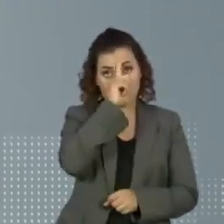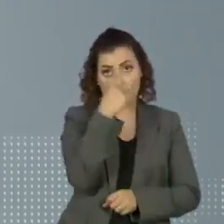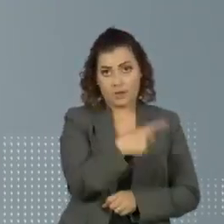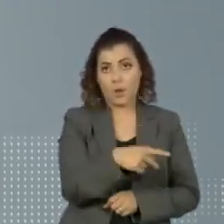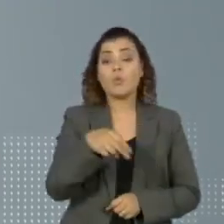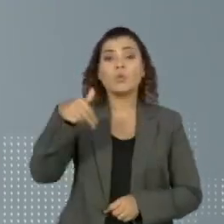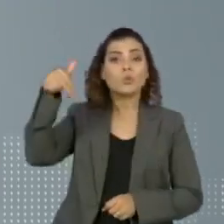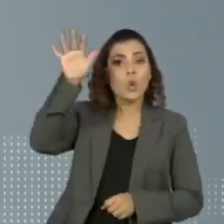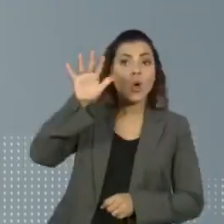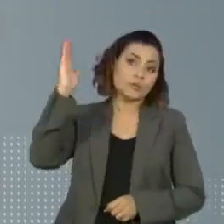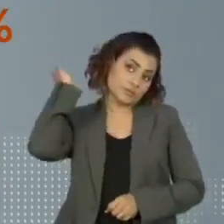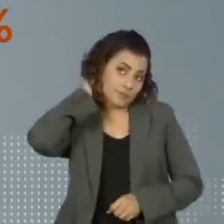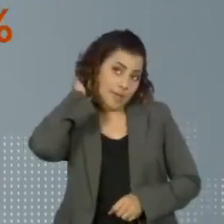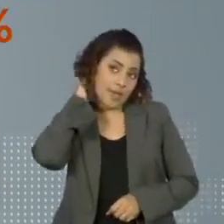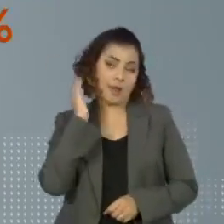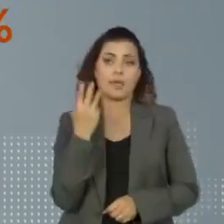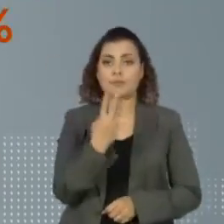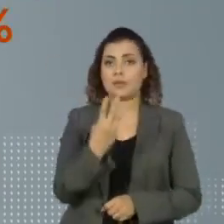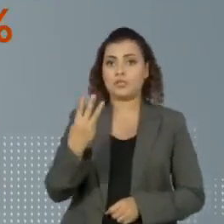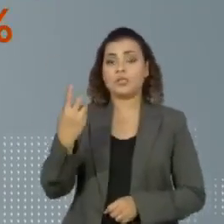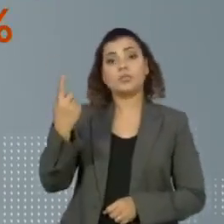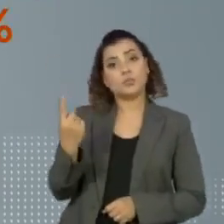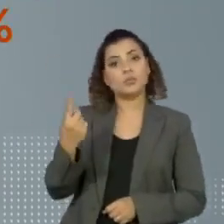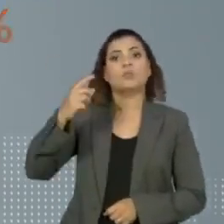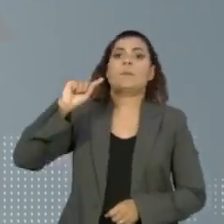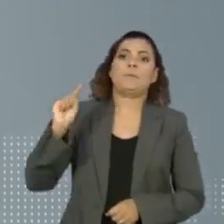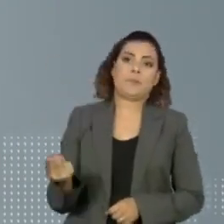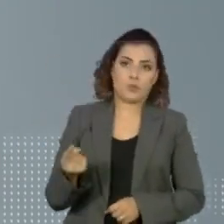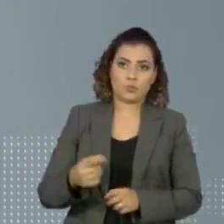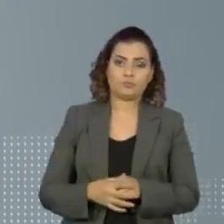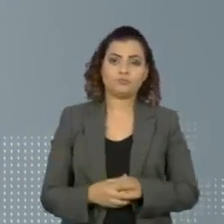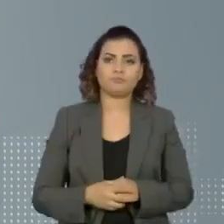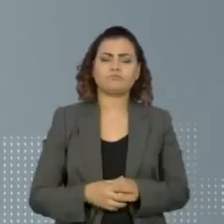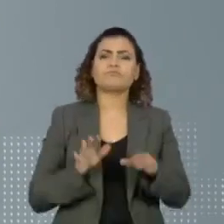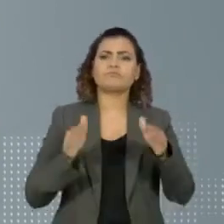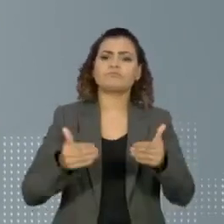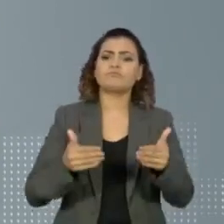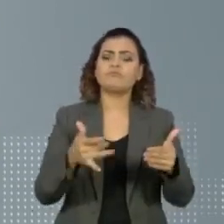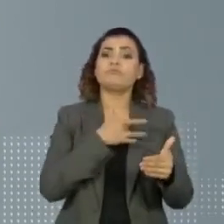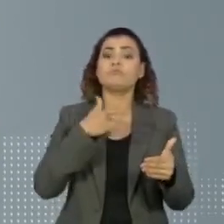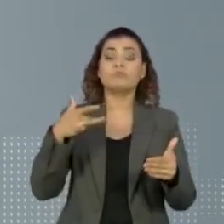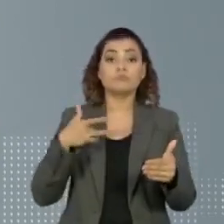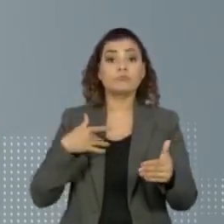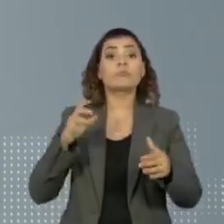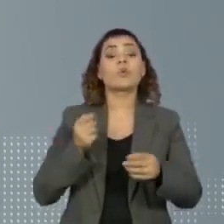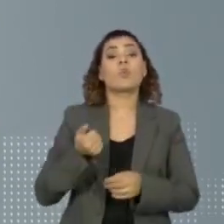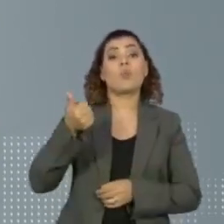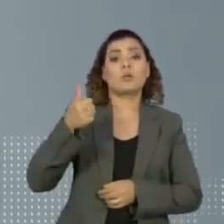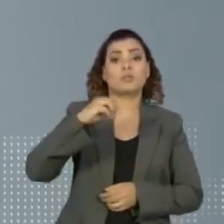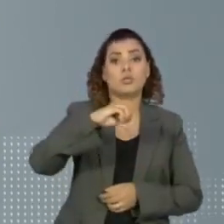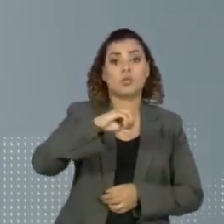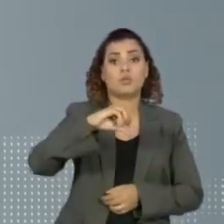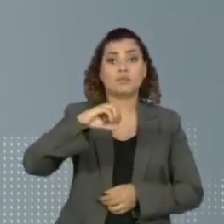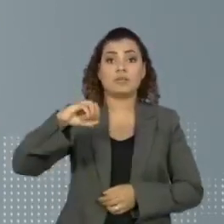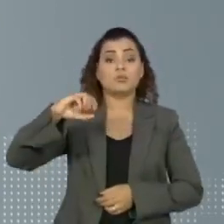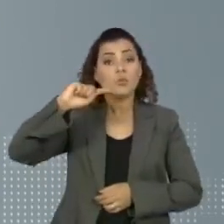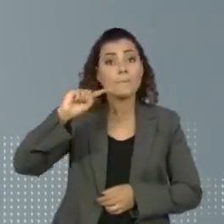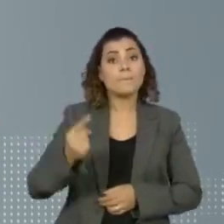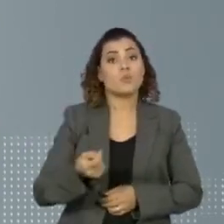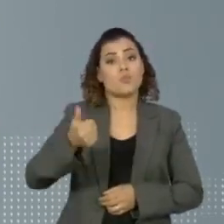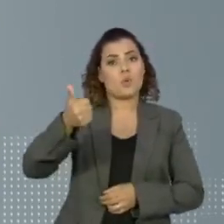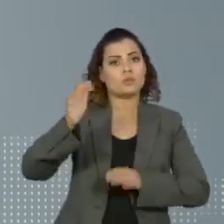região norte, o maior número de casos está no Pará. Segundo o Ministério da Saúde, são quase 900 mil